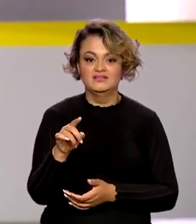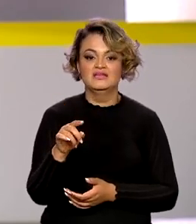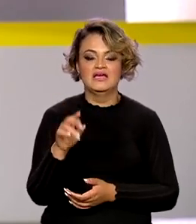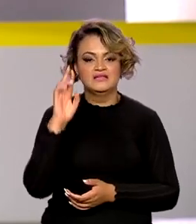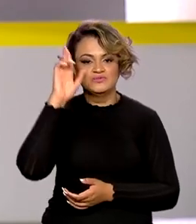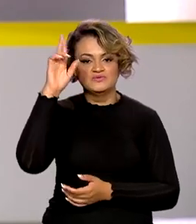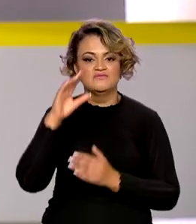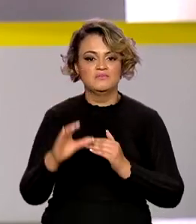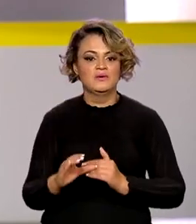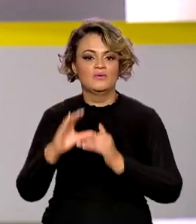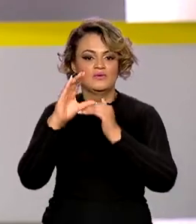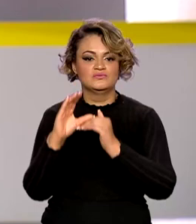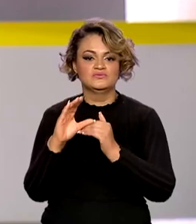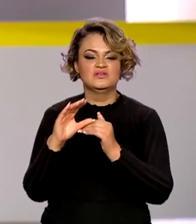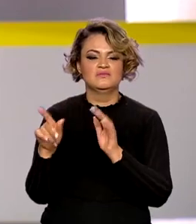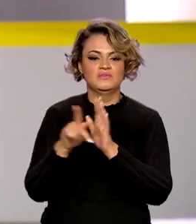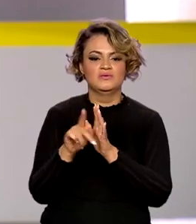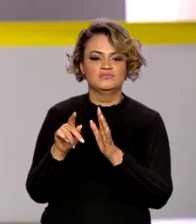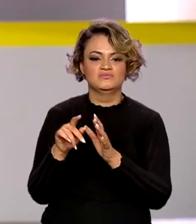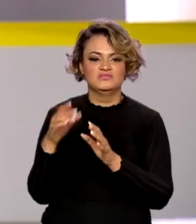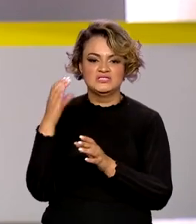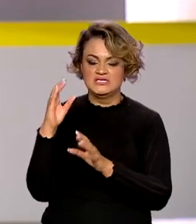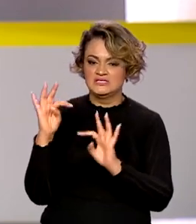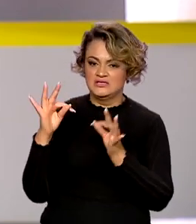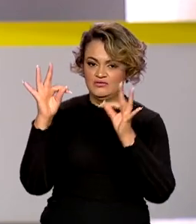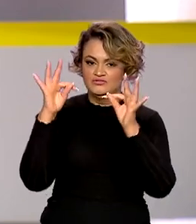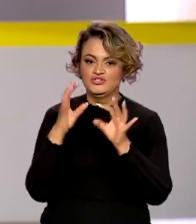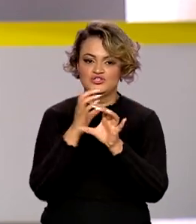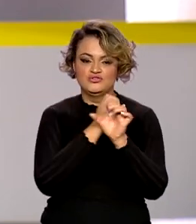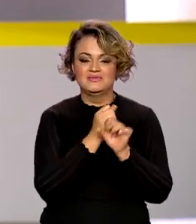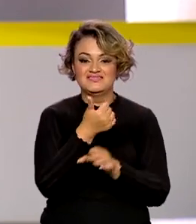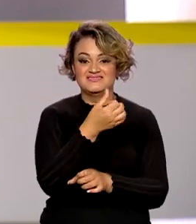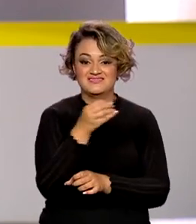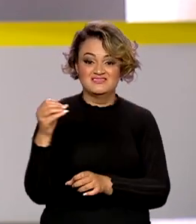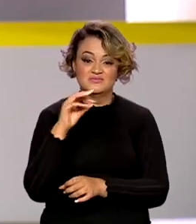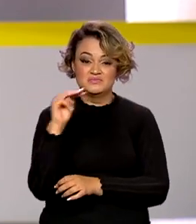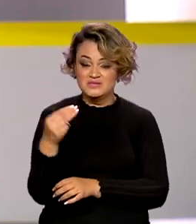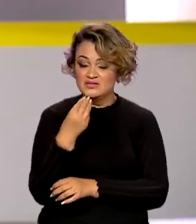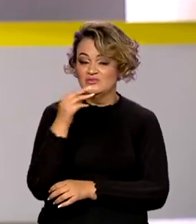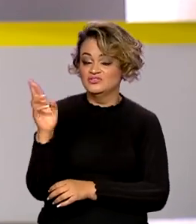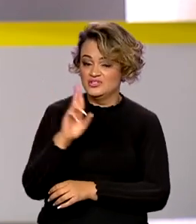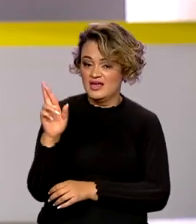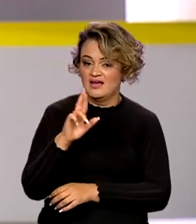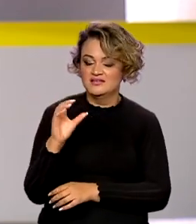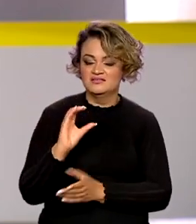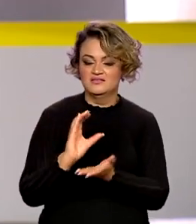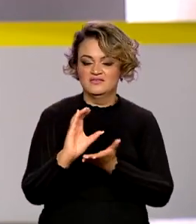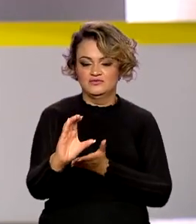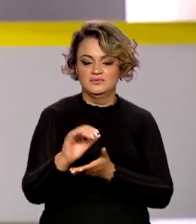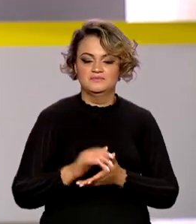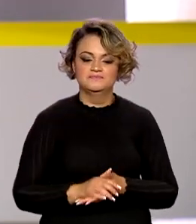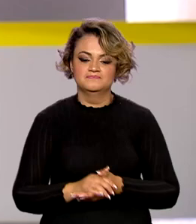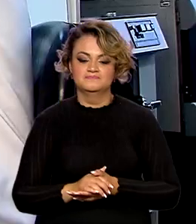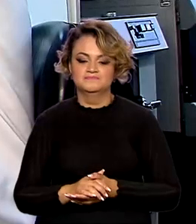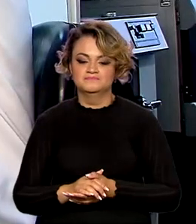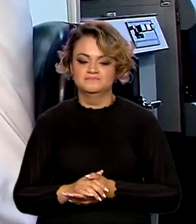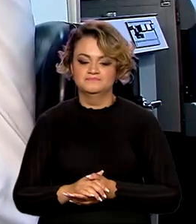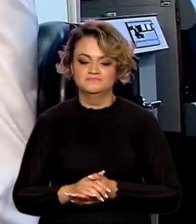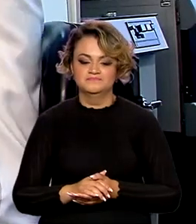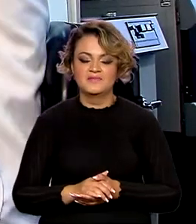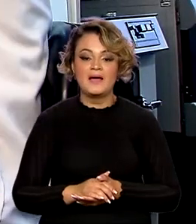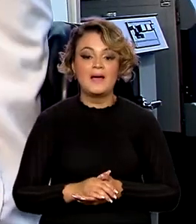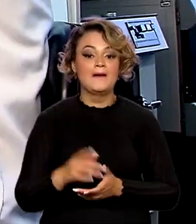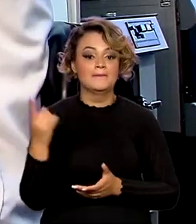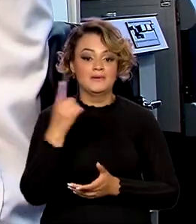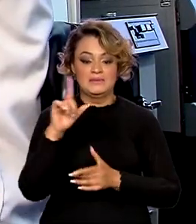Desenvolvimento Científico e Tecnológico. São quase 600 milhões de reais em investimentos. A